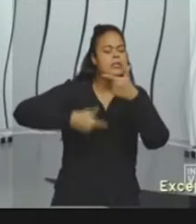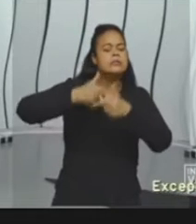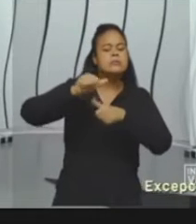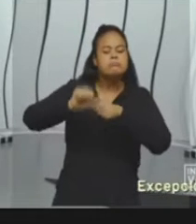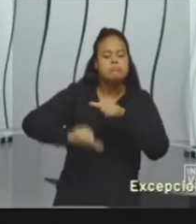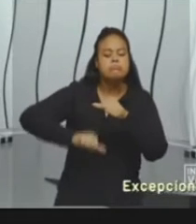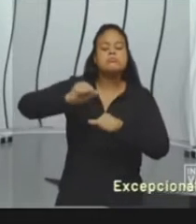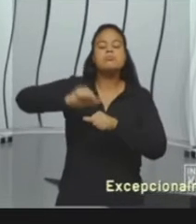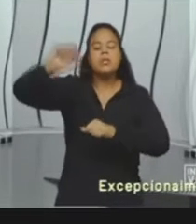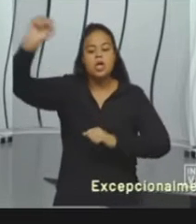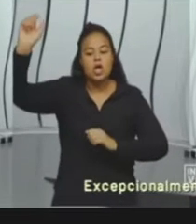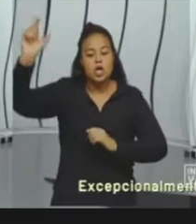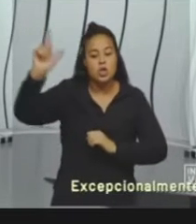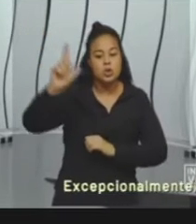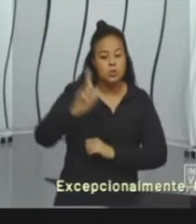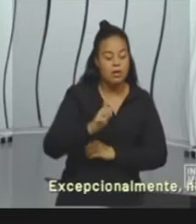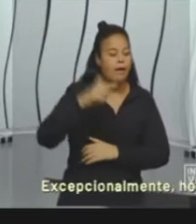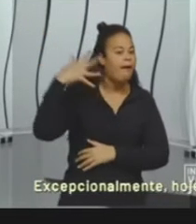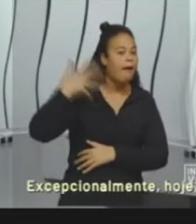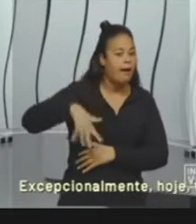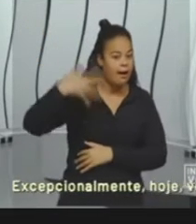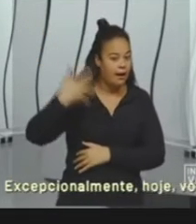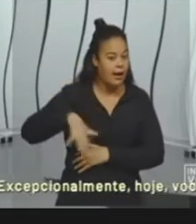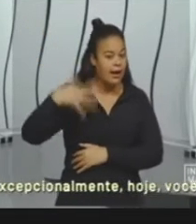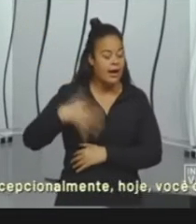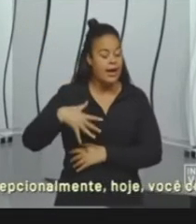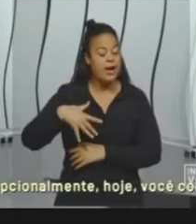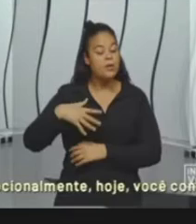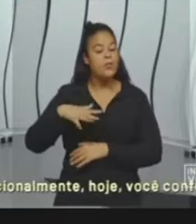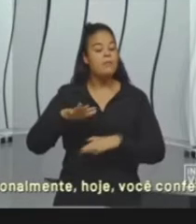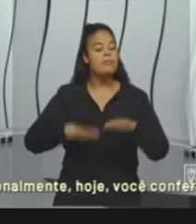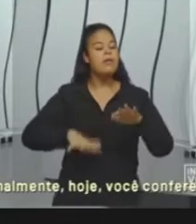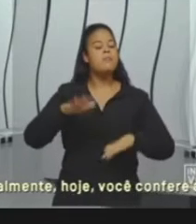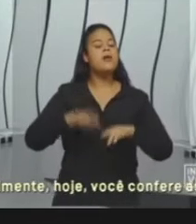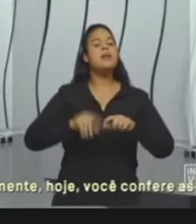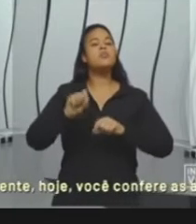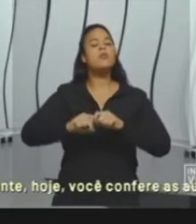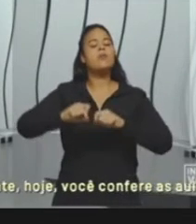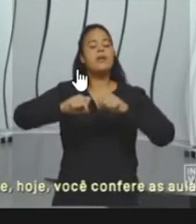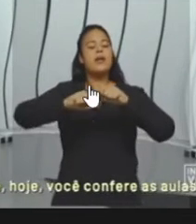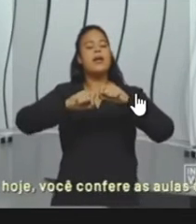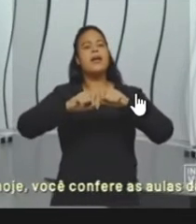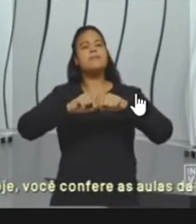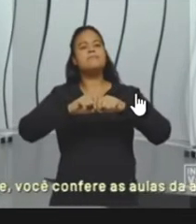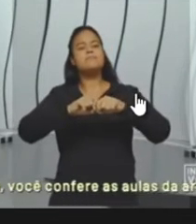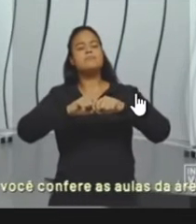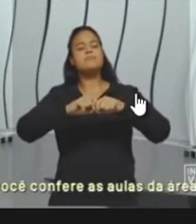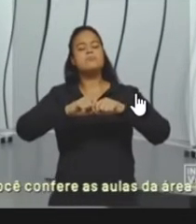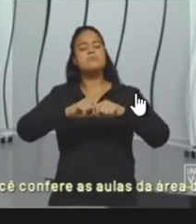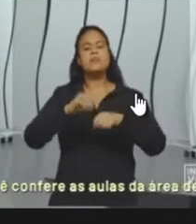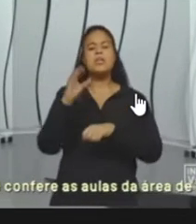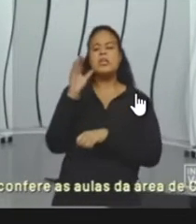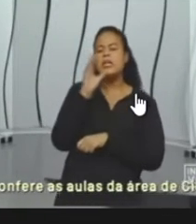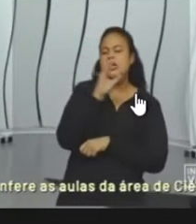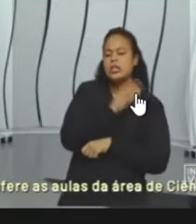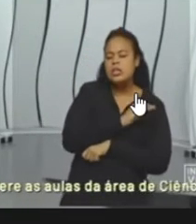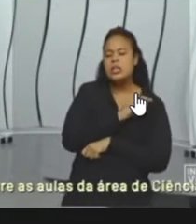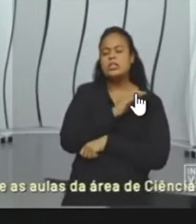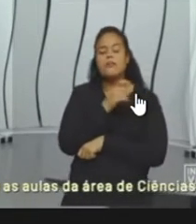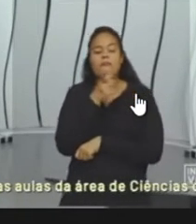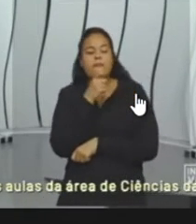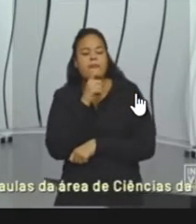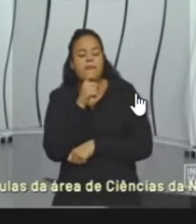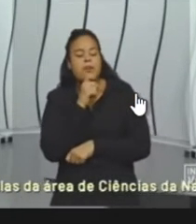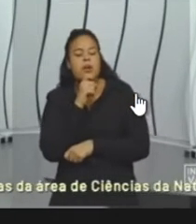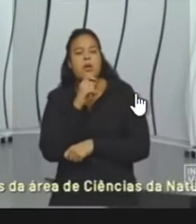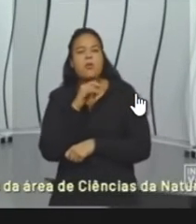caro a produção dele, depende também de variações climáticas. Então, dependendo da região do planeta que você se